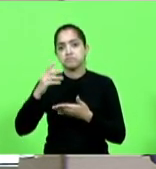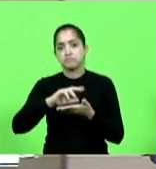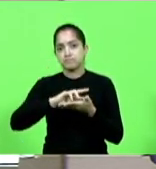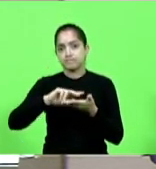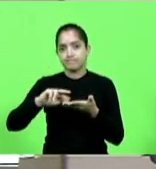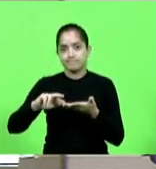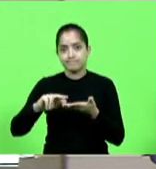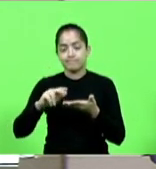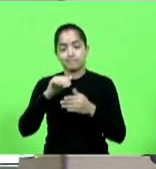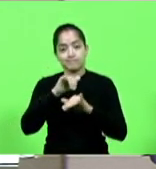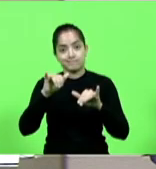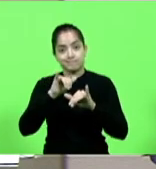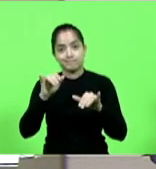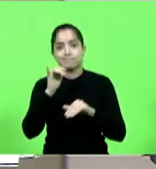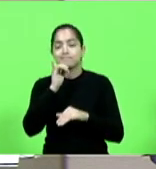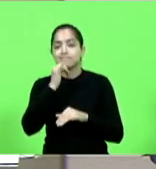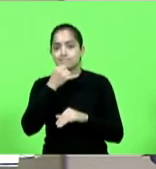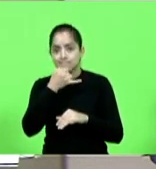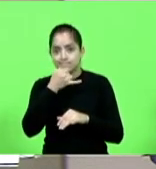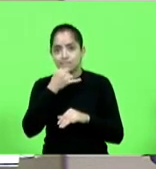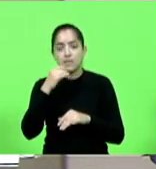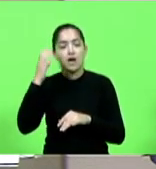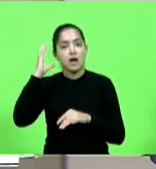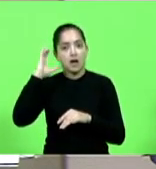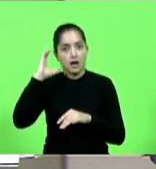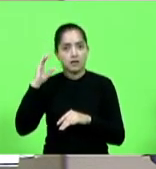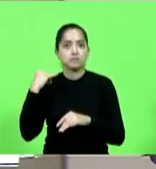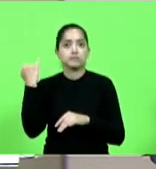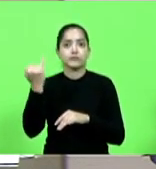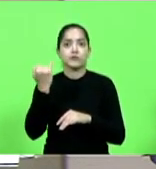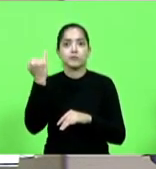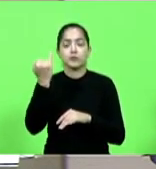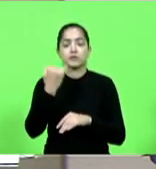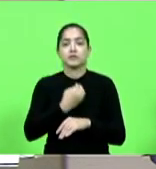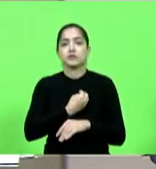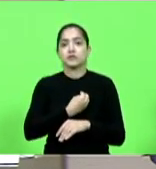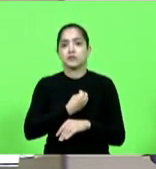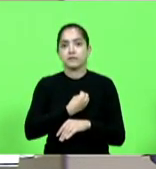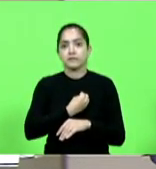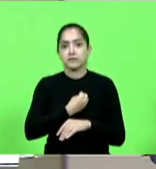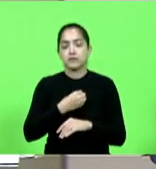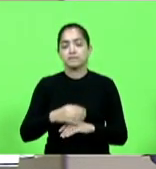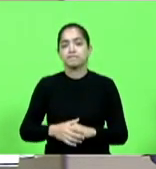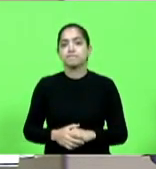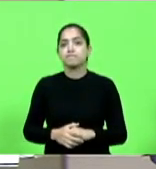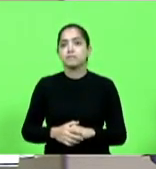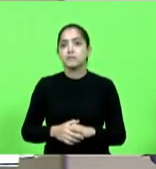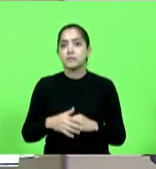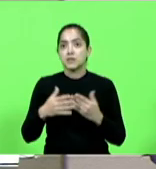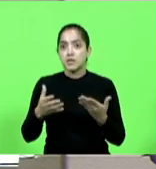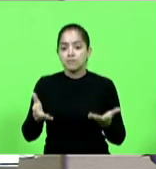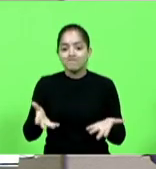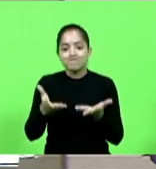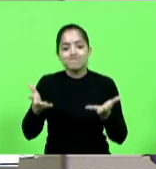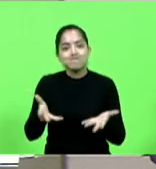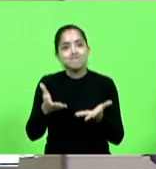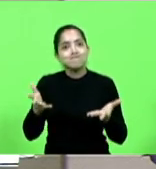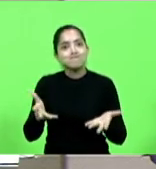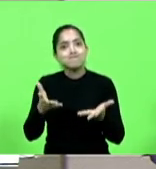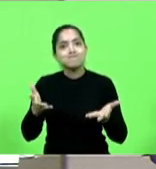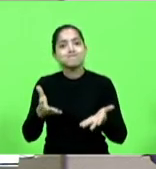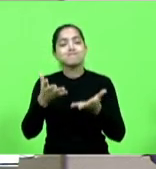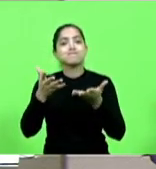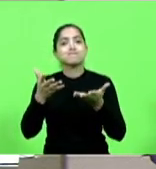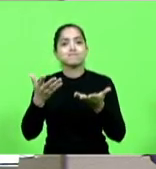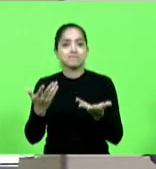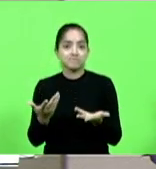para a notícia triste também a rádio foi importante na vida das das famílias e o impulsionamento do negócio é algo que a gente nem